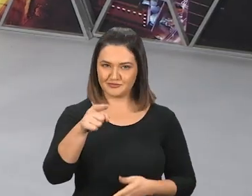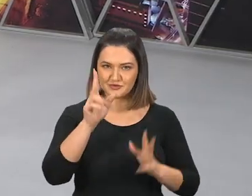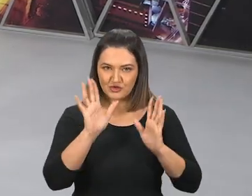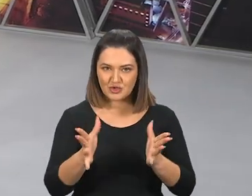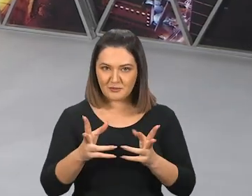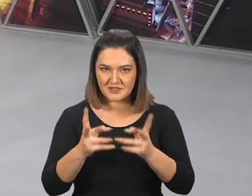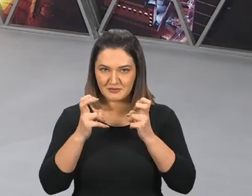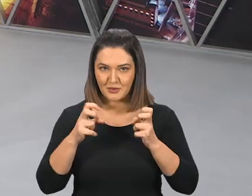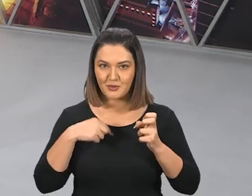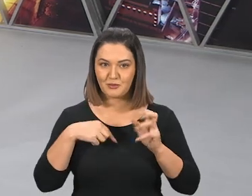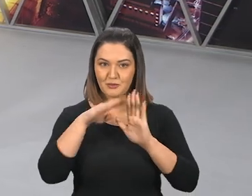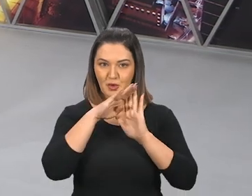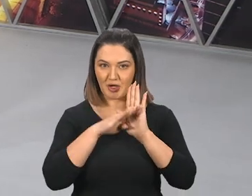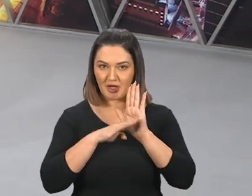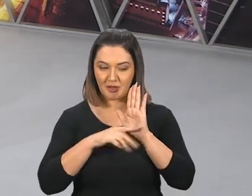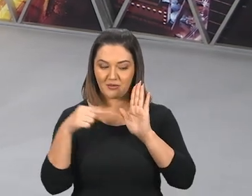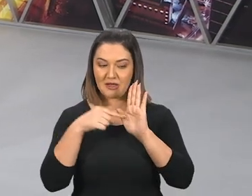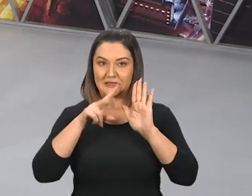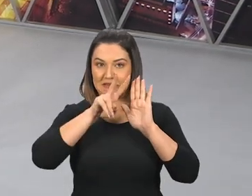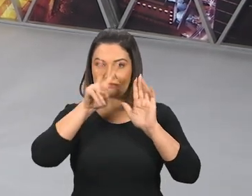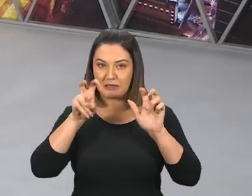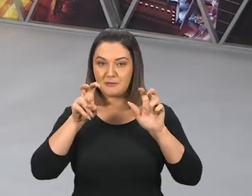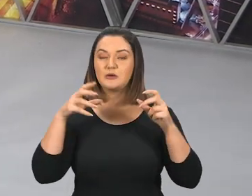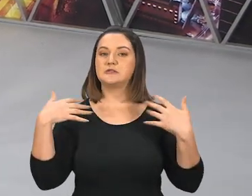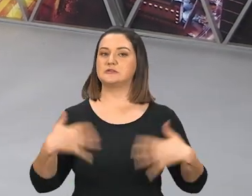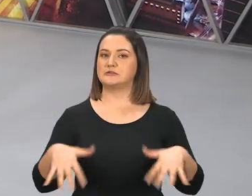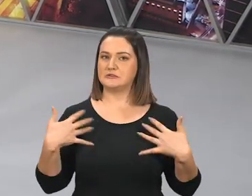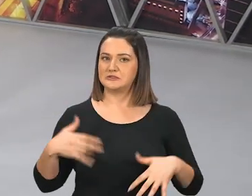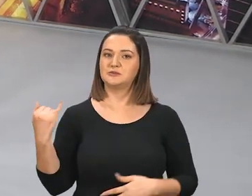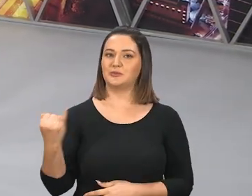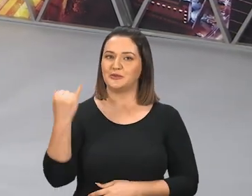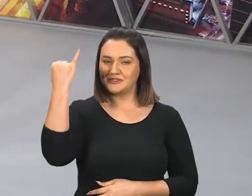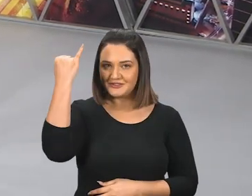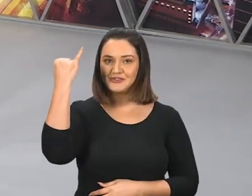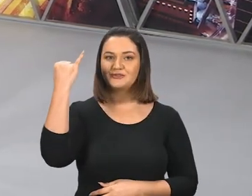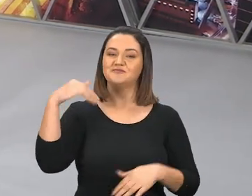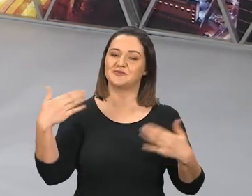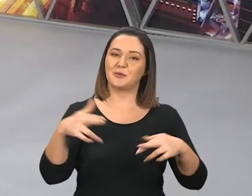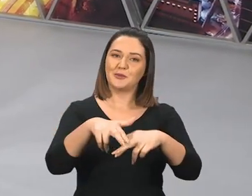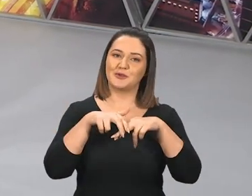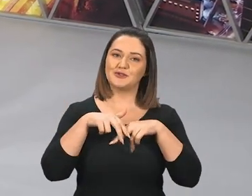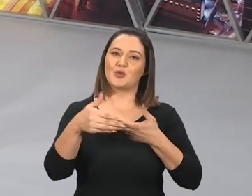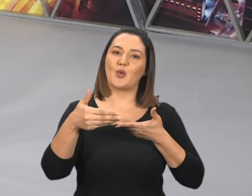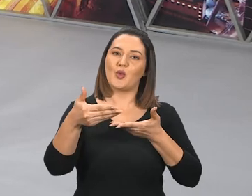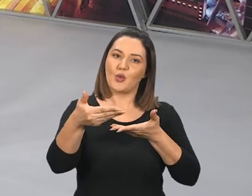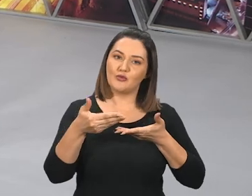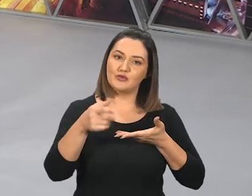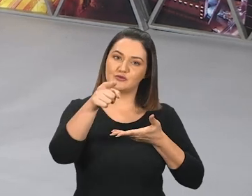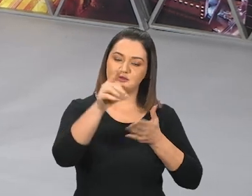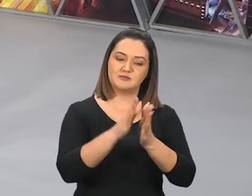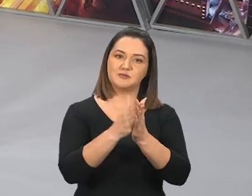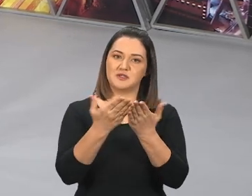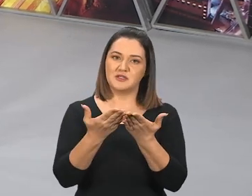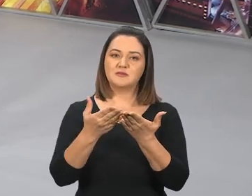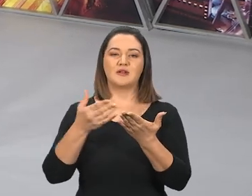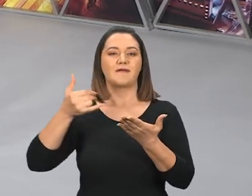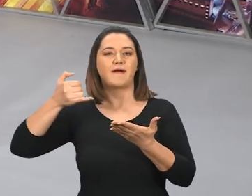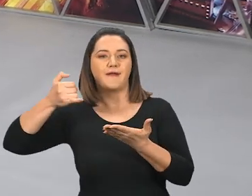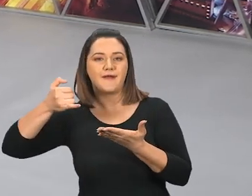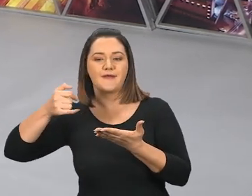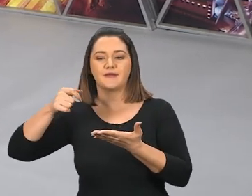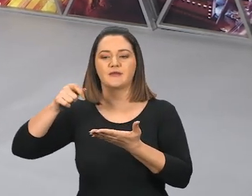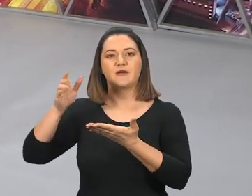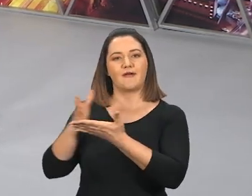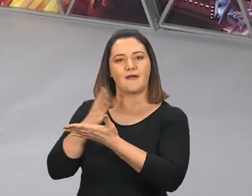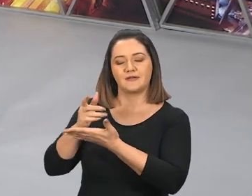Então você já percebeu que o programa de hoje, o tema de hoje, é um tema bastante importante. Por isso, pegue a sua Bíblia, pegue uma caneta, pegue um